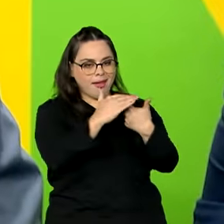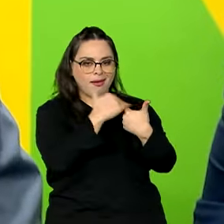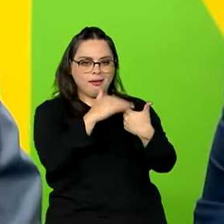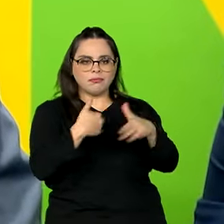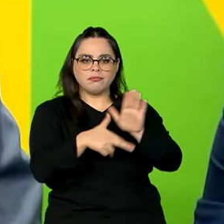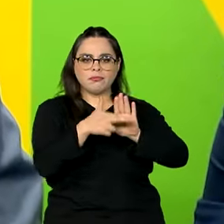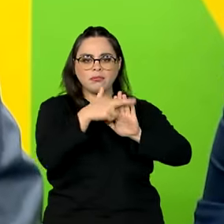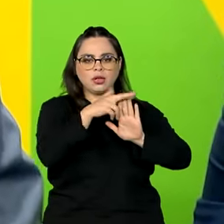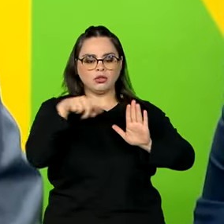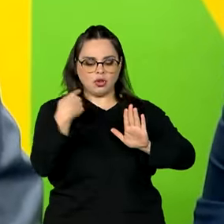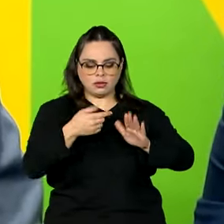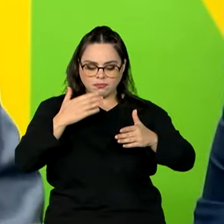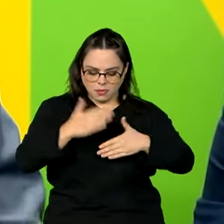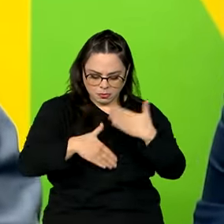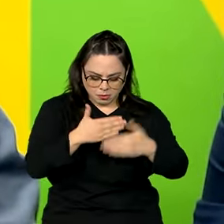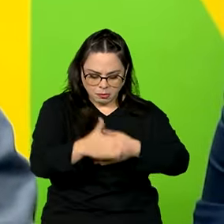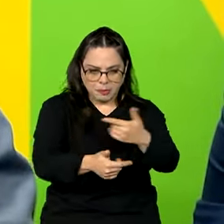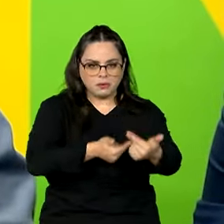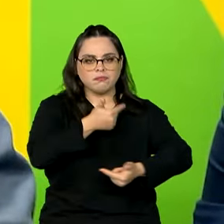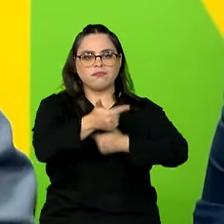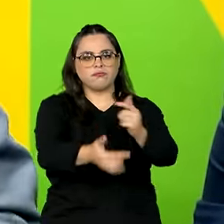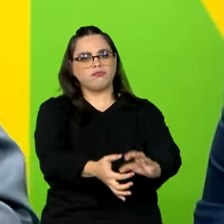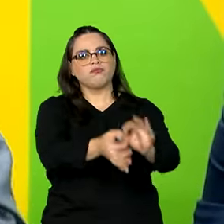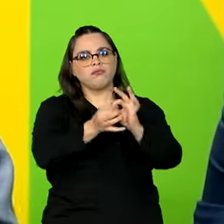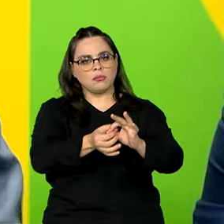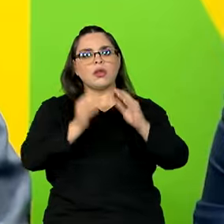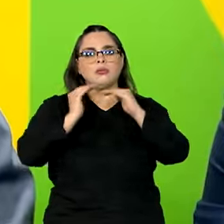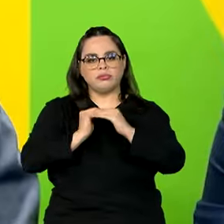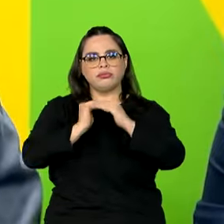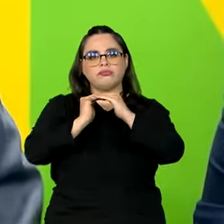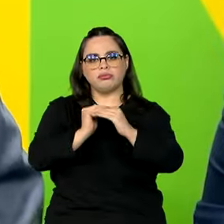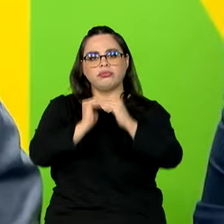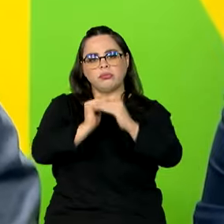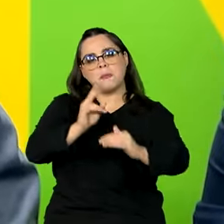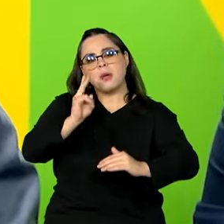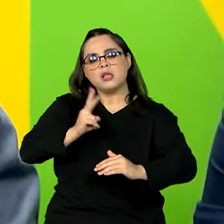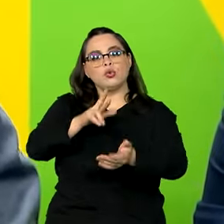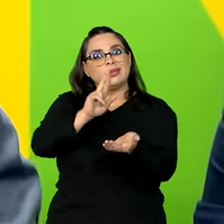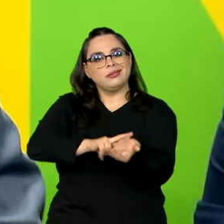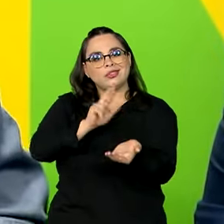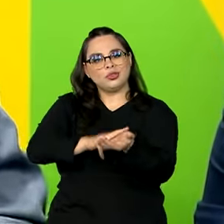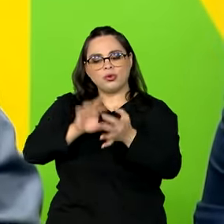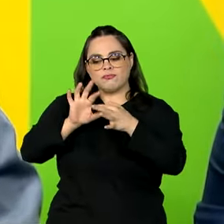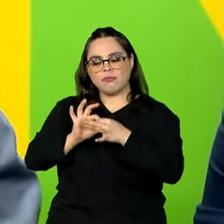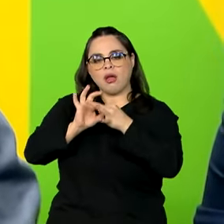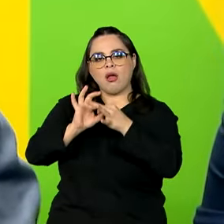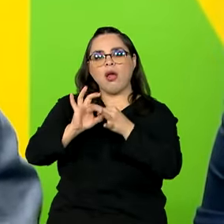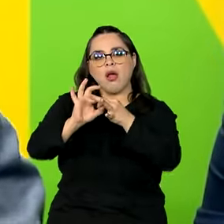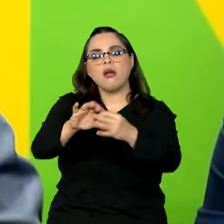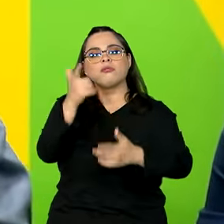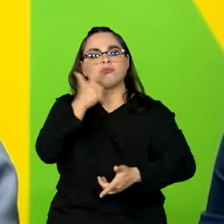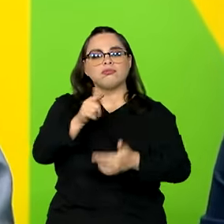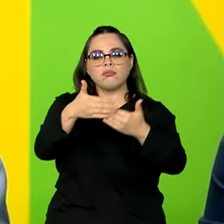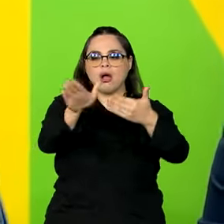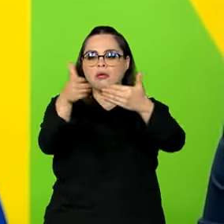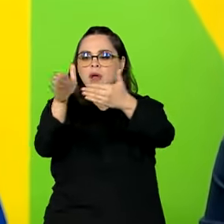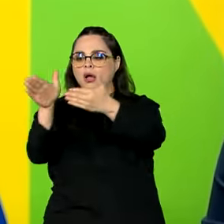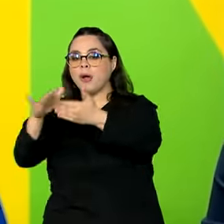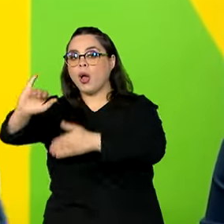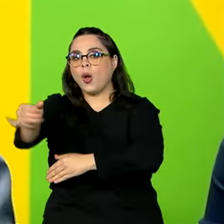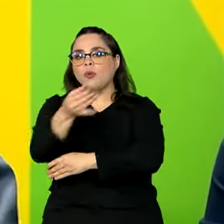a esse trabalho, que a gente mantenha essa toada, como se diz lá no interior, de abertura de novos mercados, de